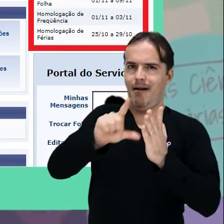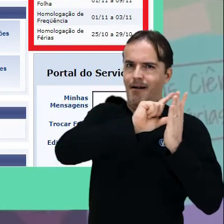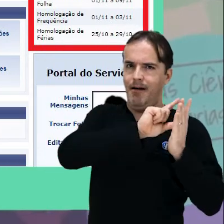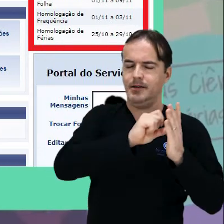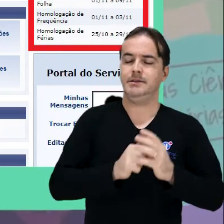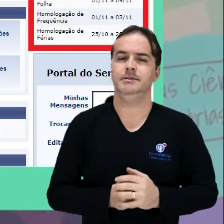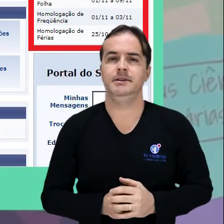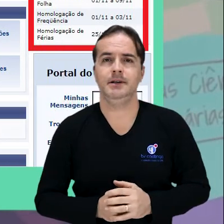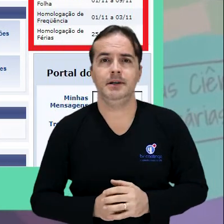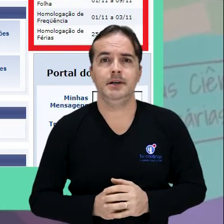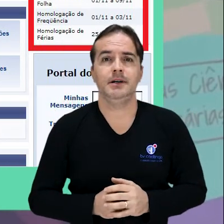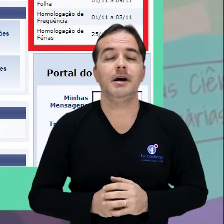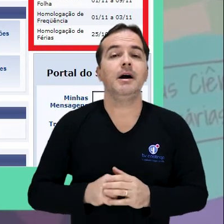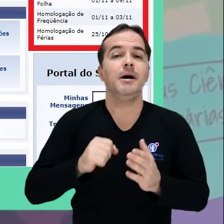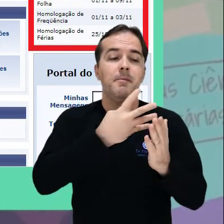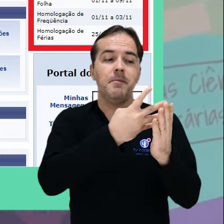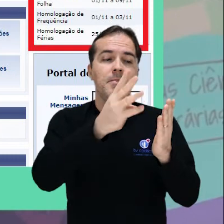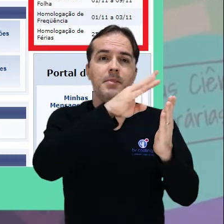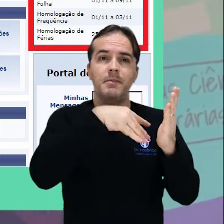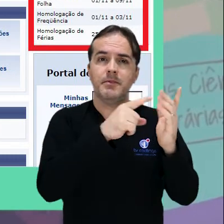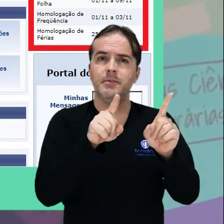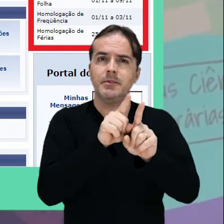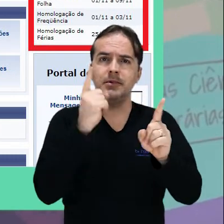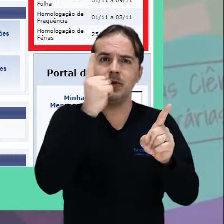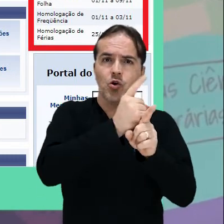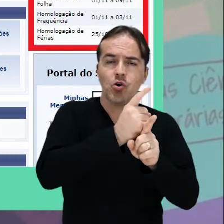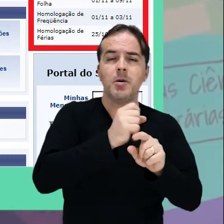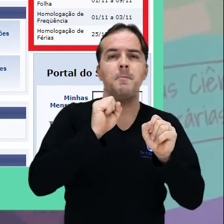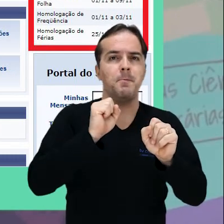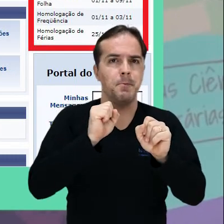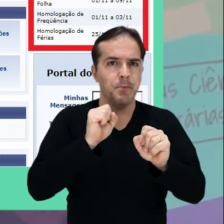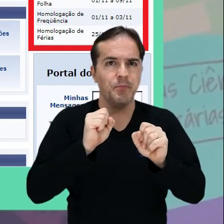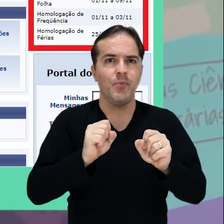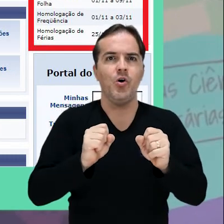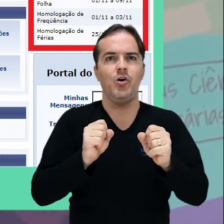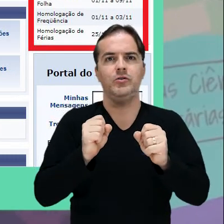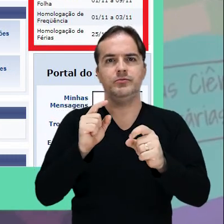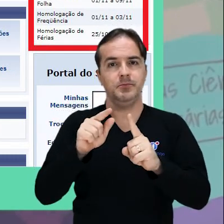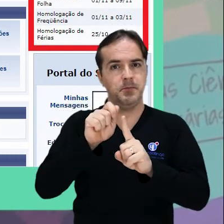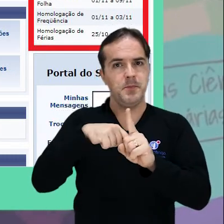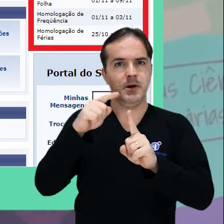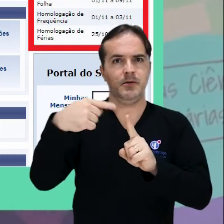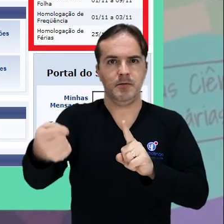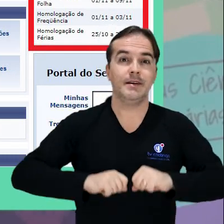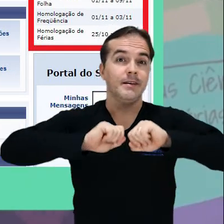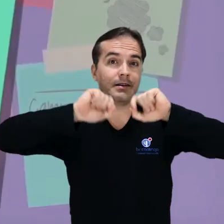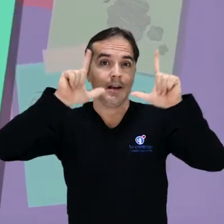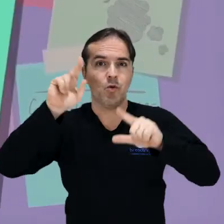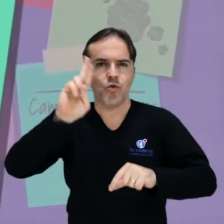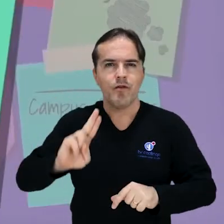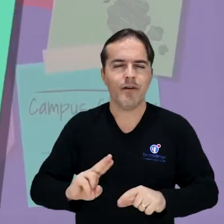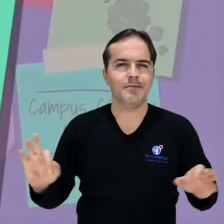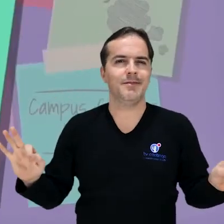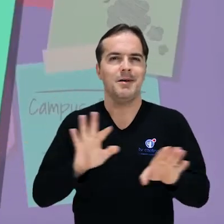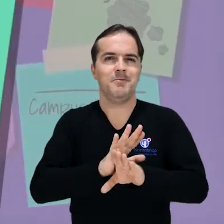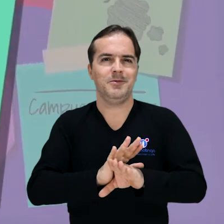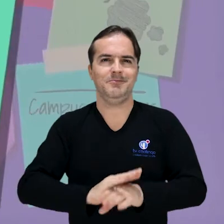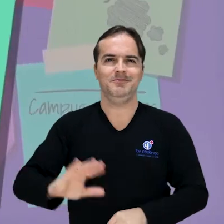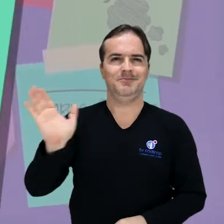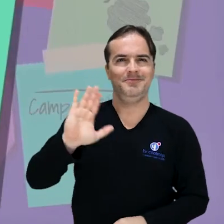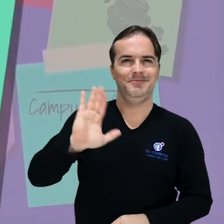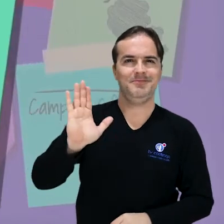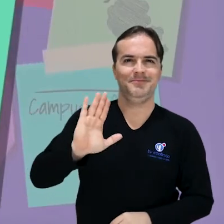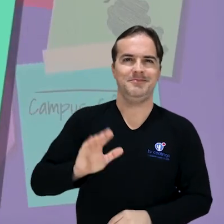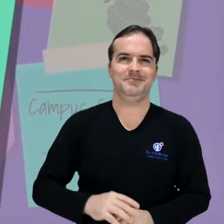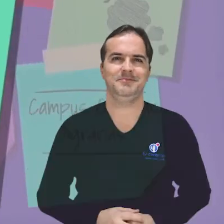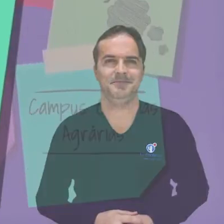Na página inicial do sistema, fica disponível o calendário de agendamento do mês vigente. O boletim dessa semana